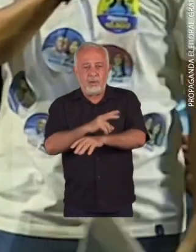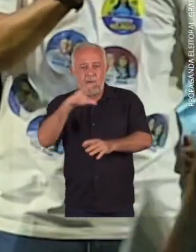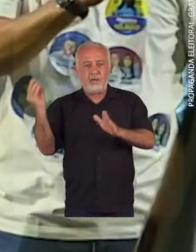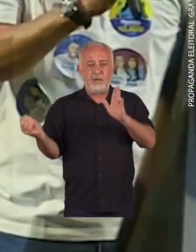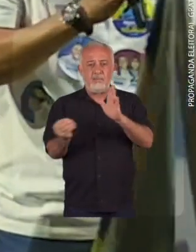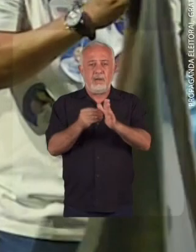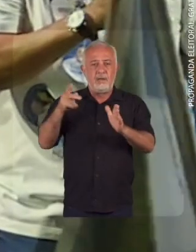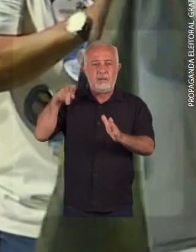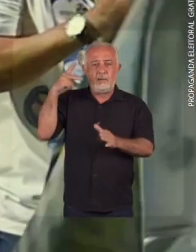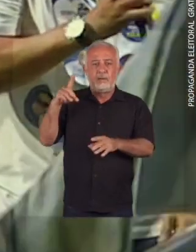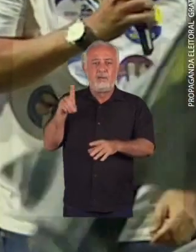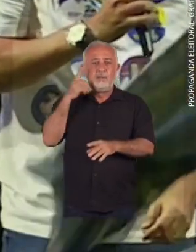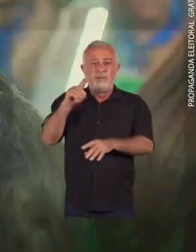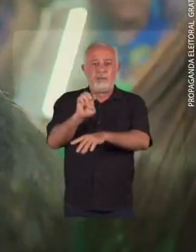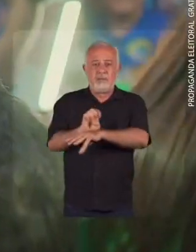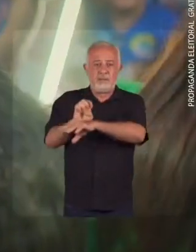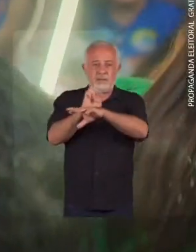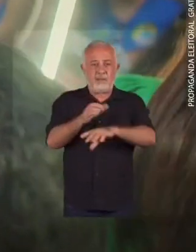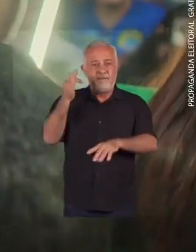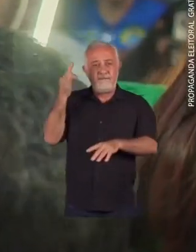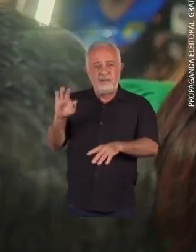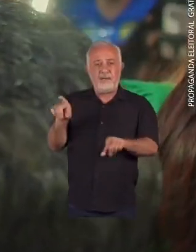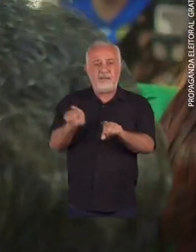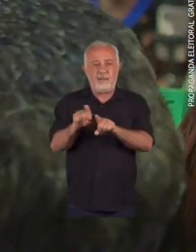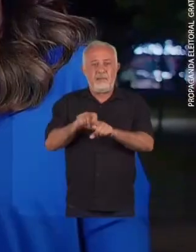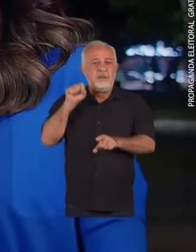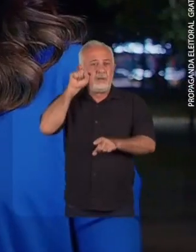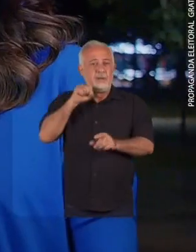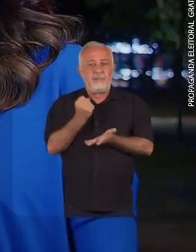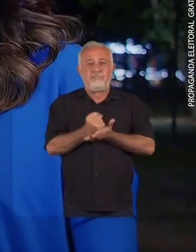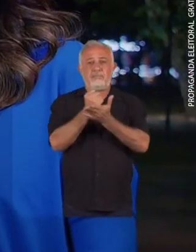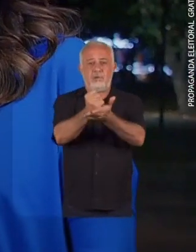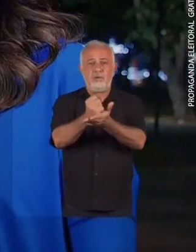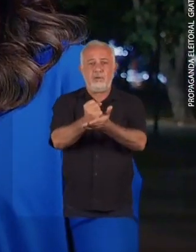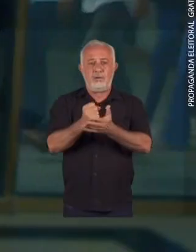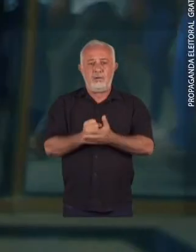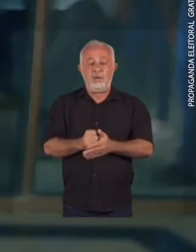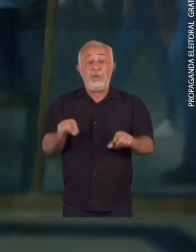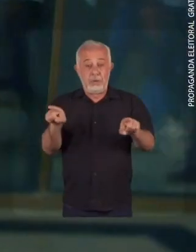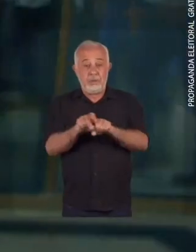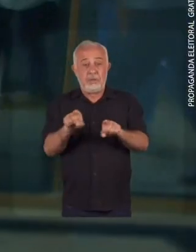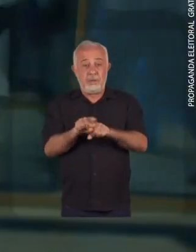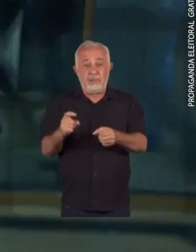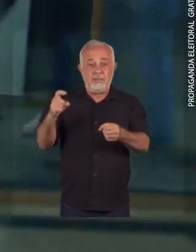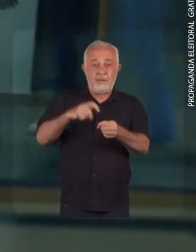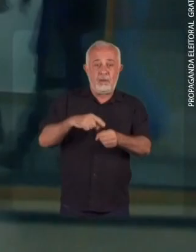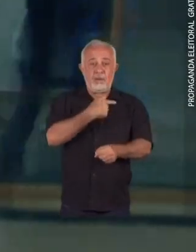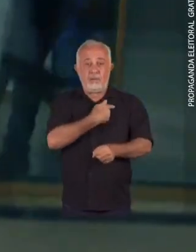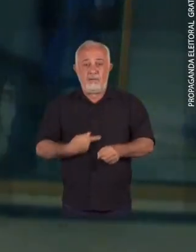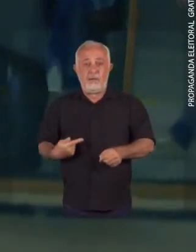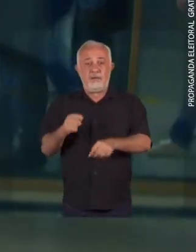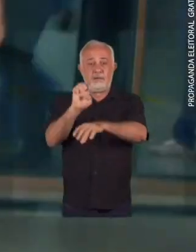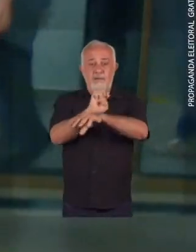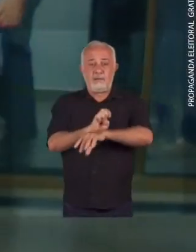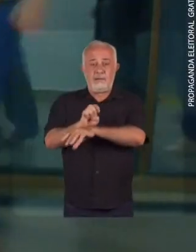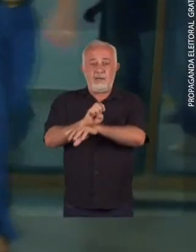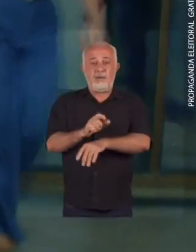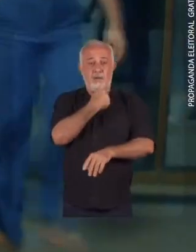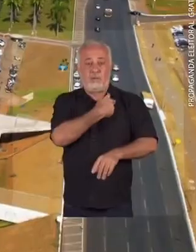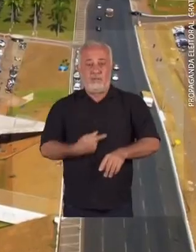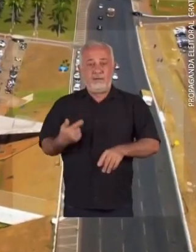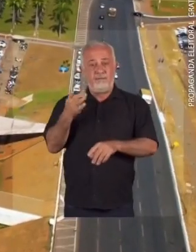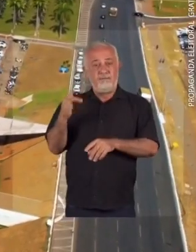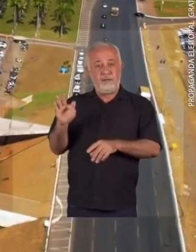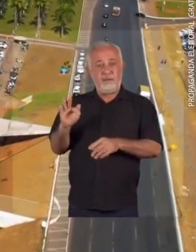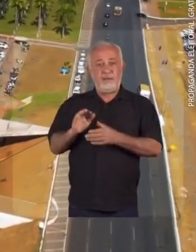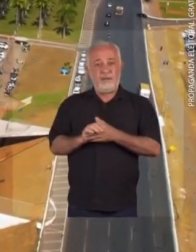Vou buscar emendas parlamentares dos deputados estaduais, federais e senadores que me apoiam. Além de parcerias com o governo do